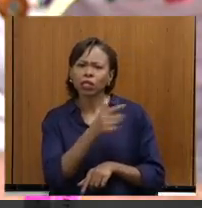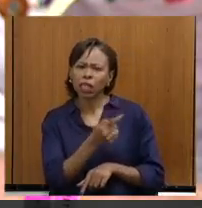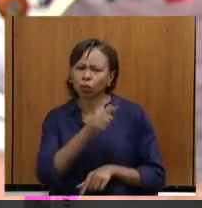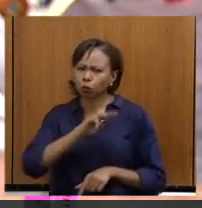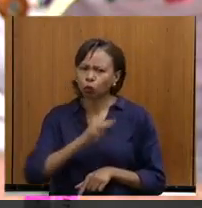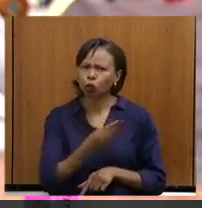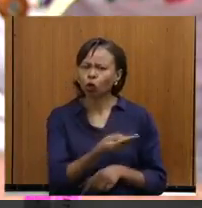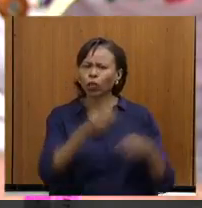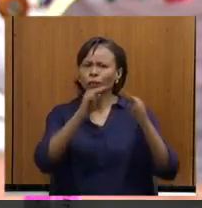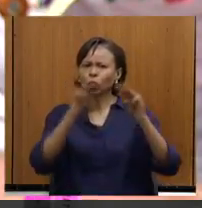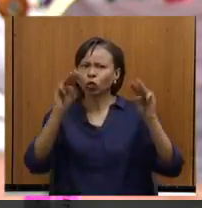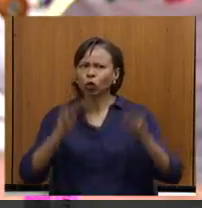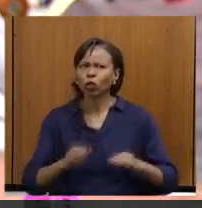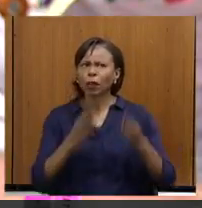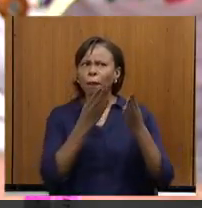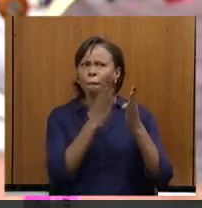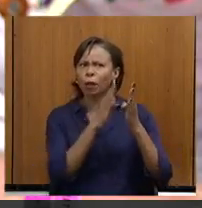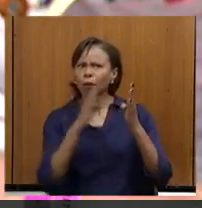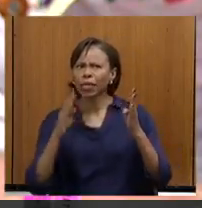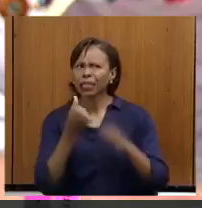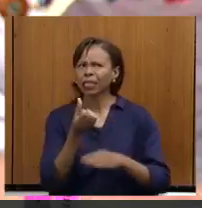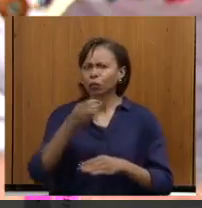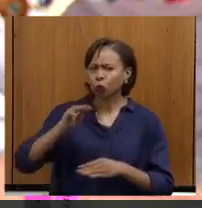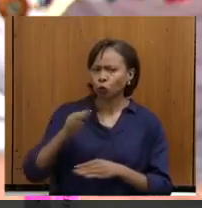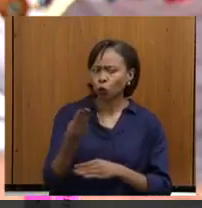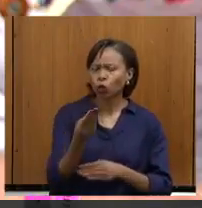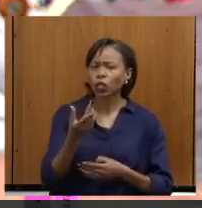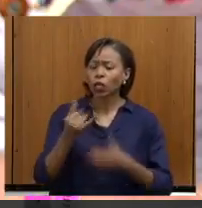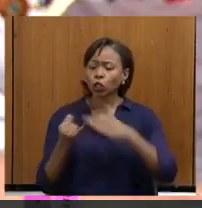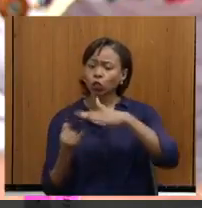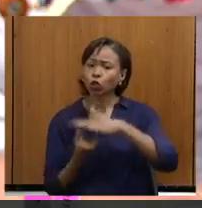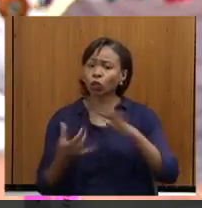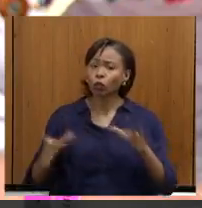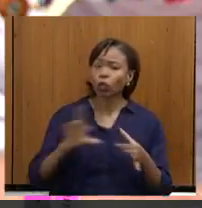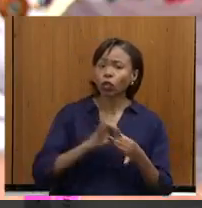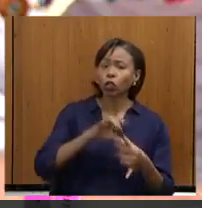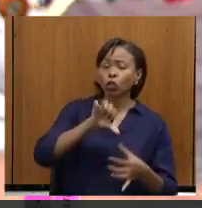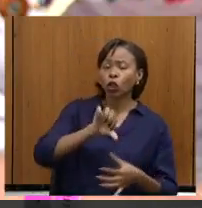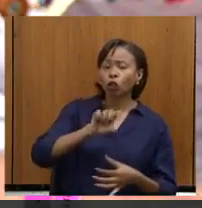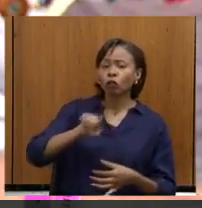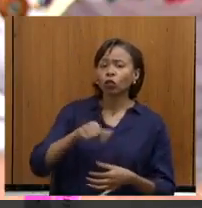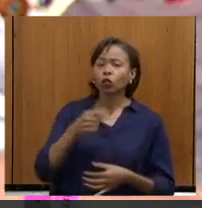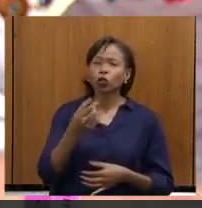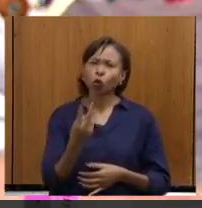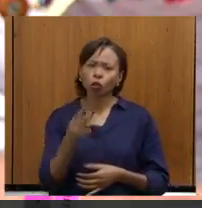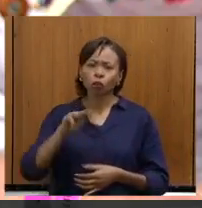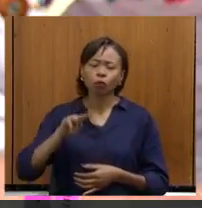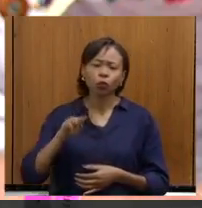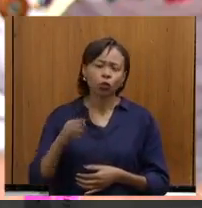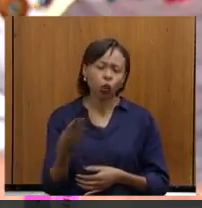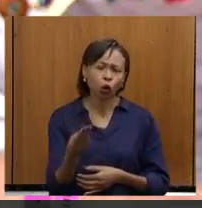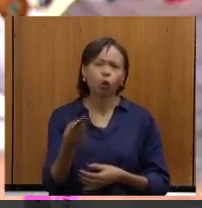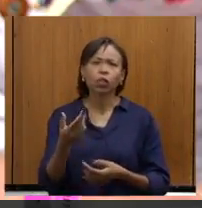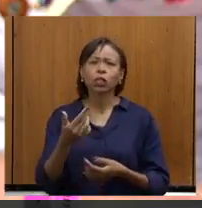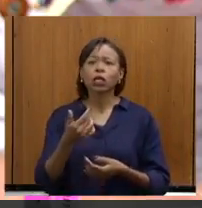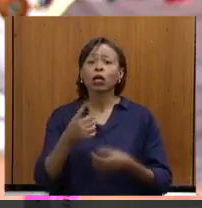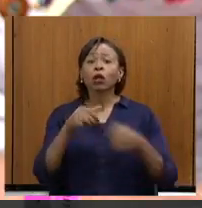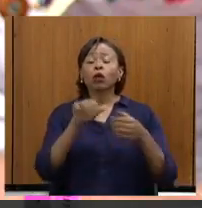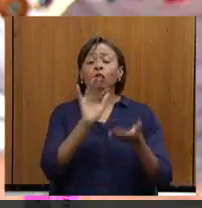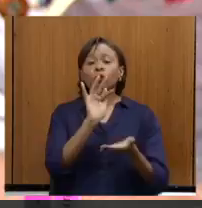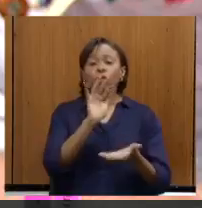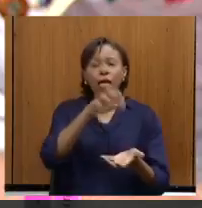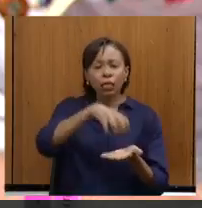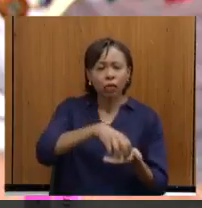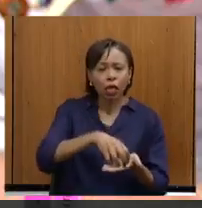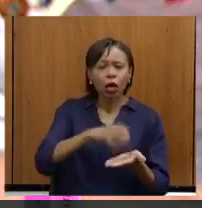APM, mais Biblioteca, 6 milhões, Instituições vinculadas, 9,2 milhões, Fundação Clóvis Salgado, 44,91 milhões,